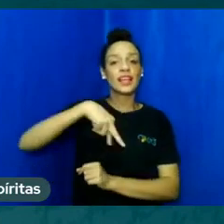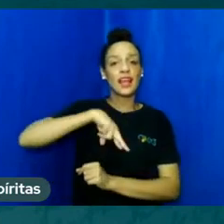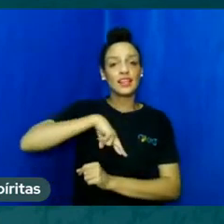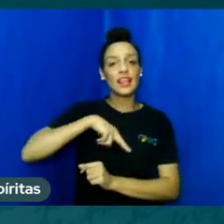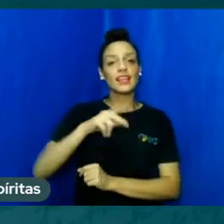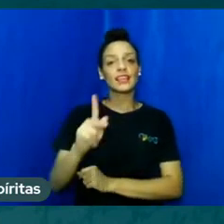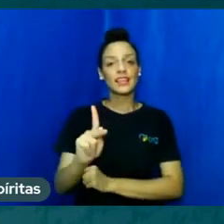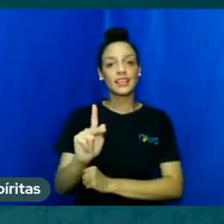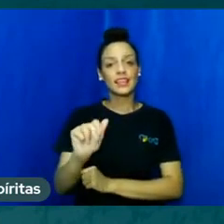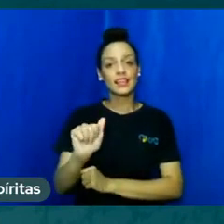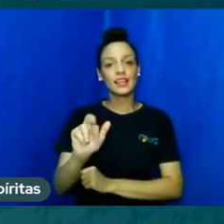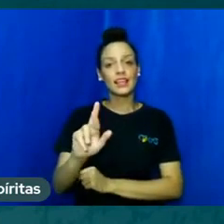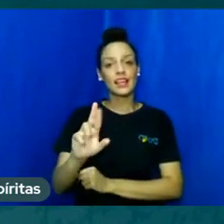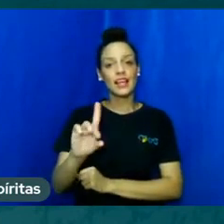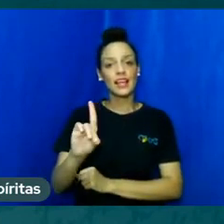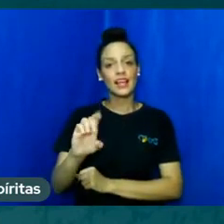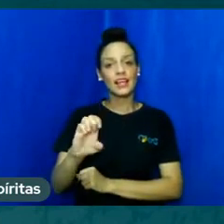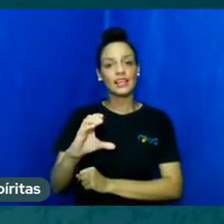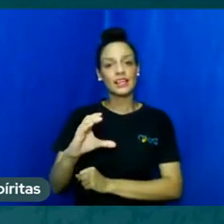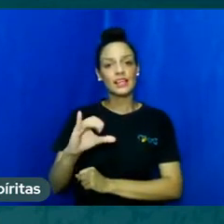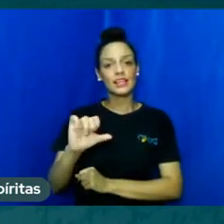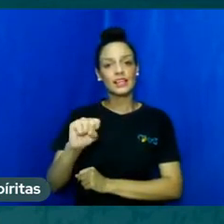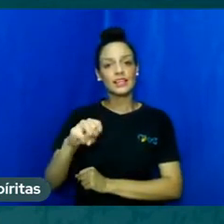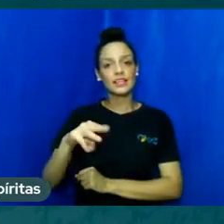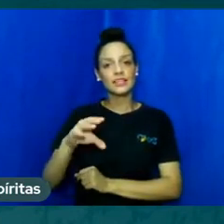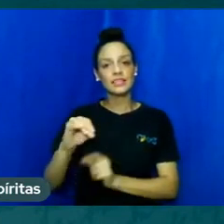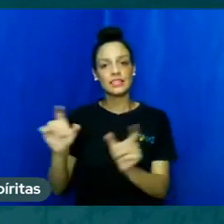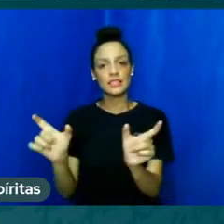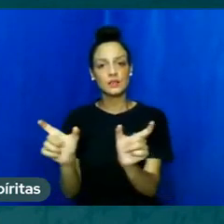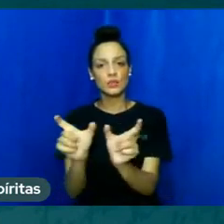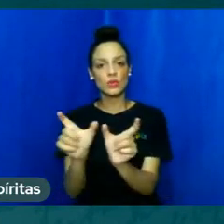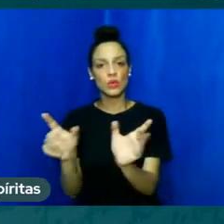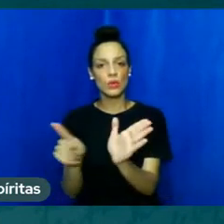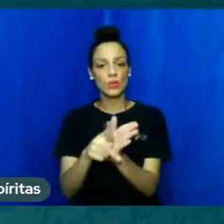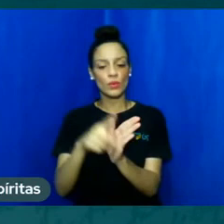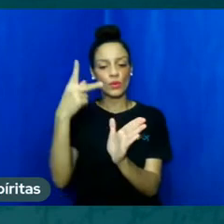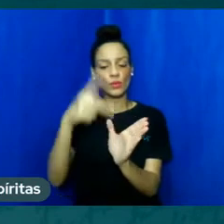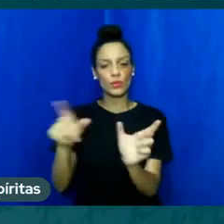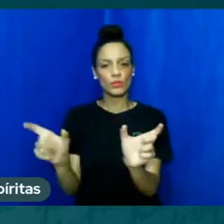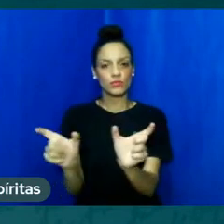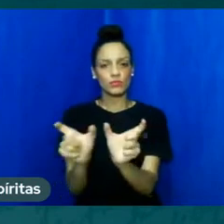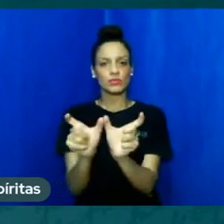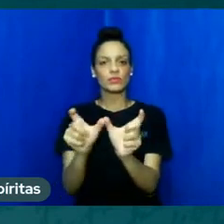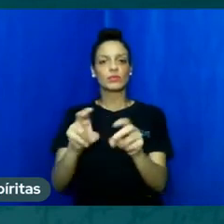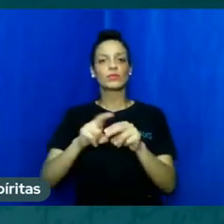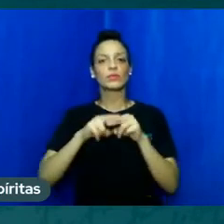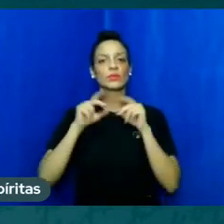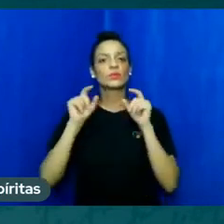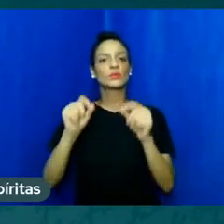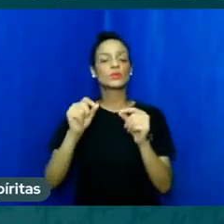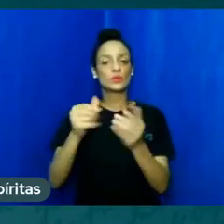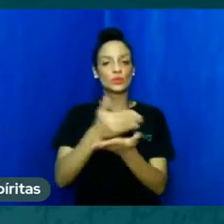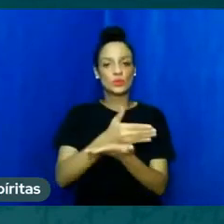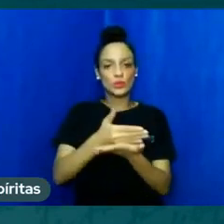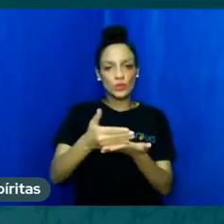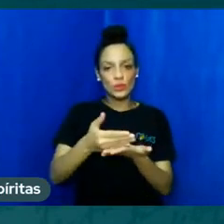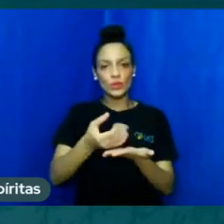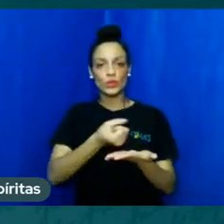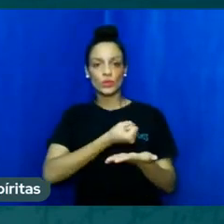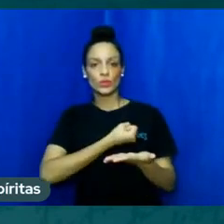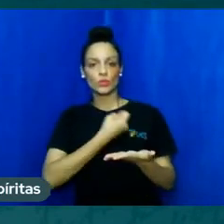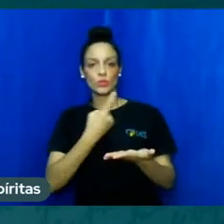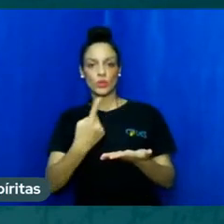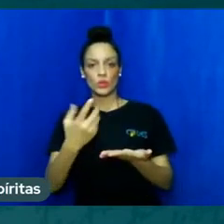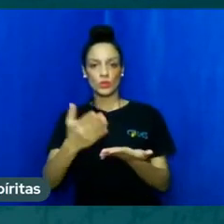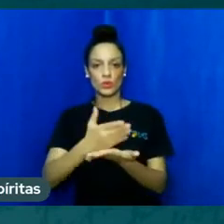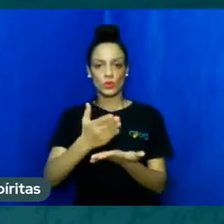próprio do radical então significa próprio de kardec por isso kardec na introdução número um do livro dos espíritos